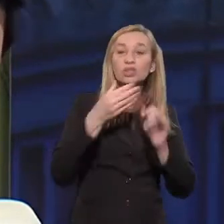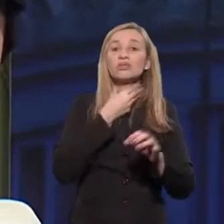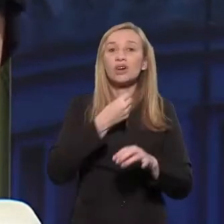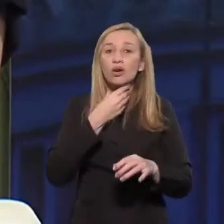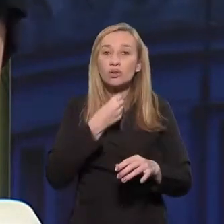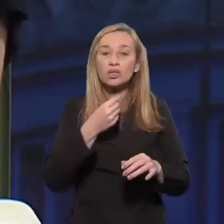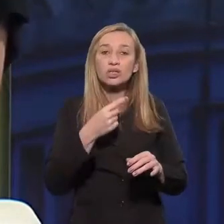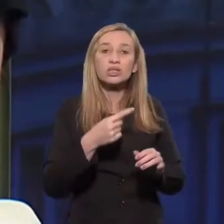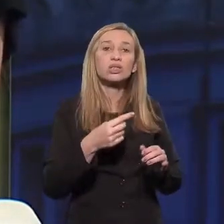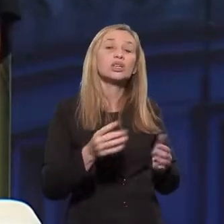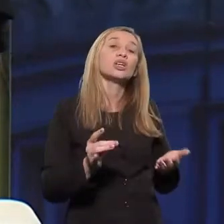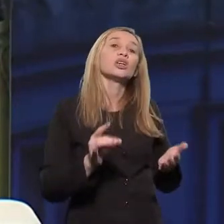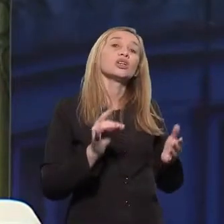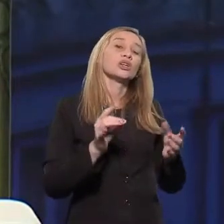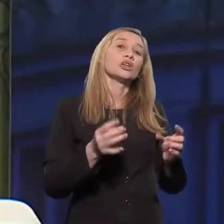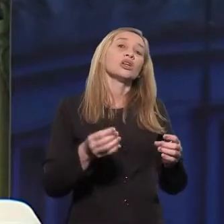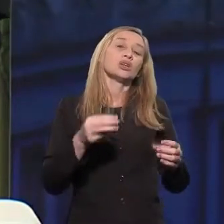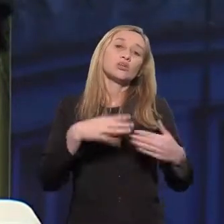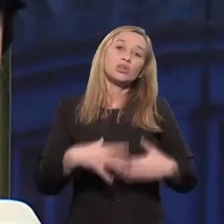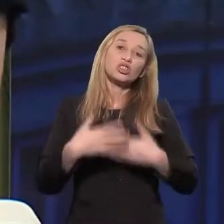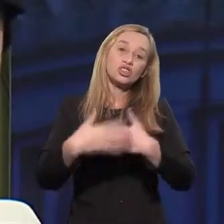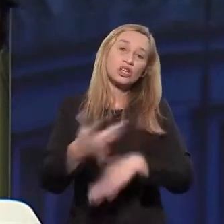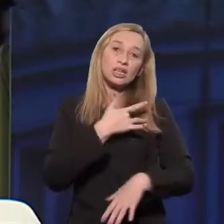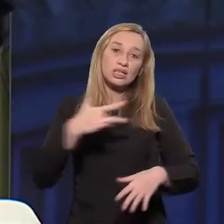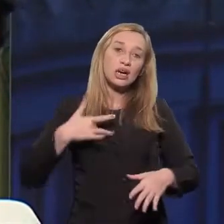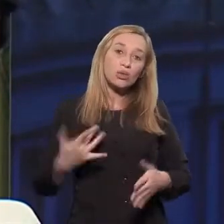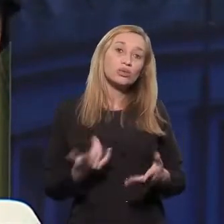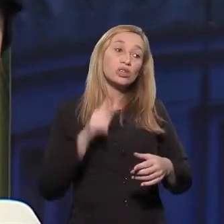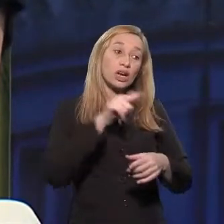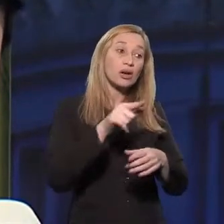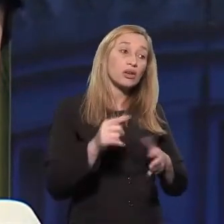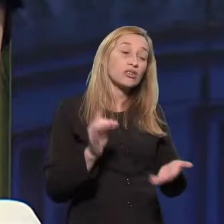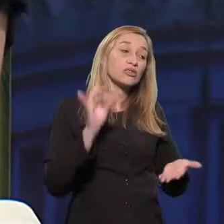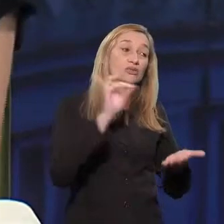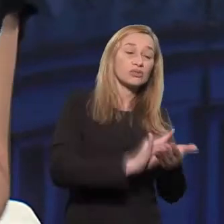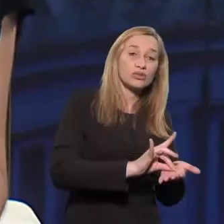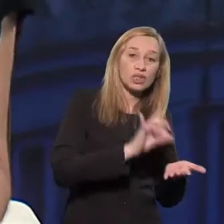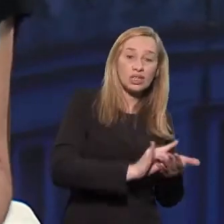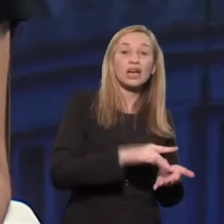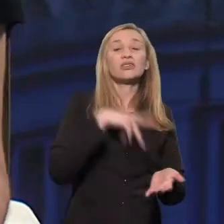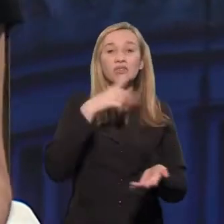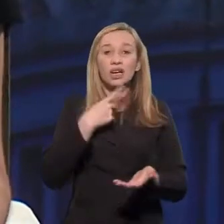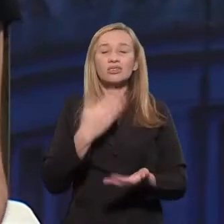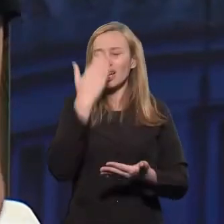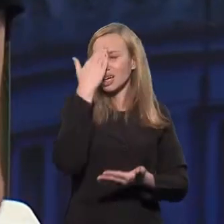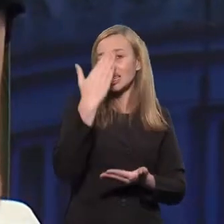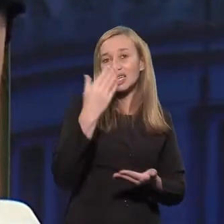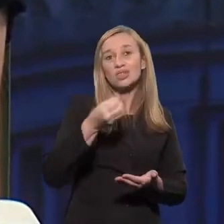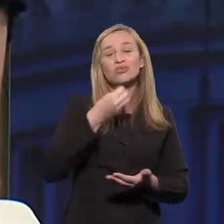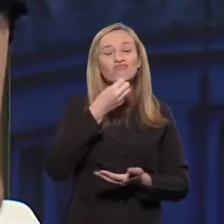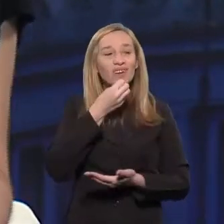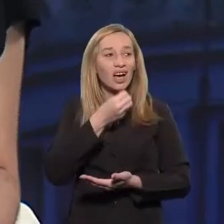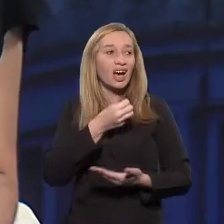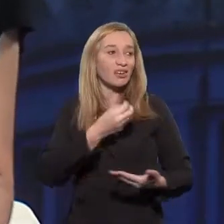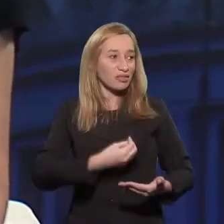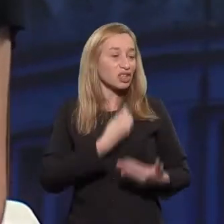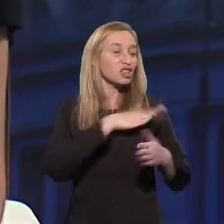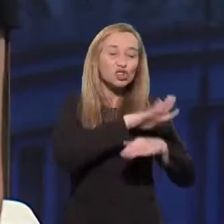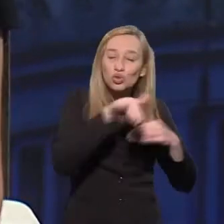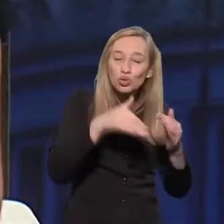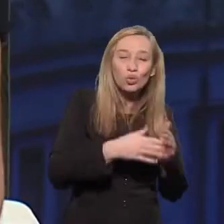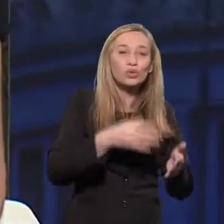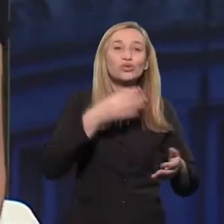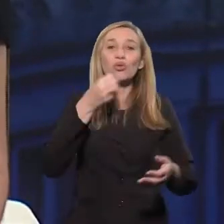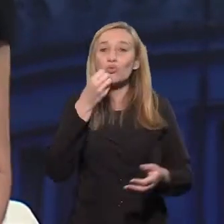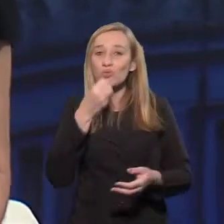estão as notícias falsas, desmentidas pelos técnicos do Ministério da Saúde. É importante esse acesso aí da população. Eu agradeço